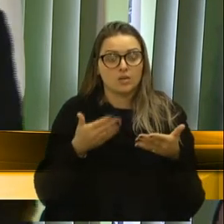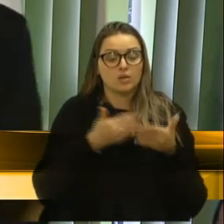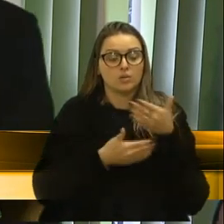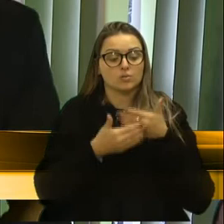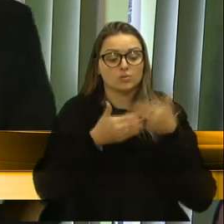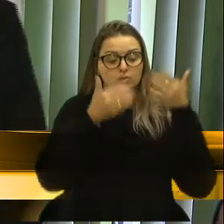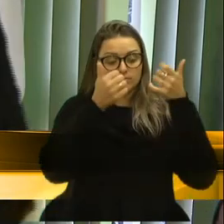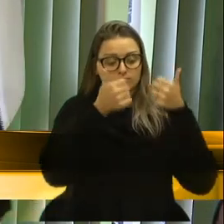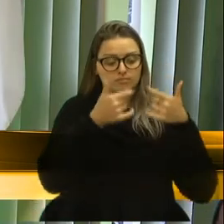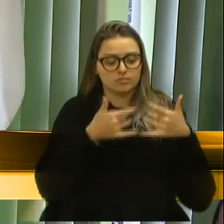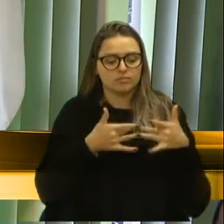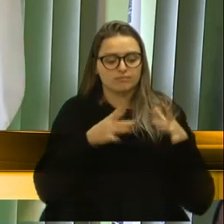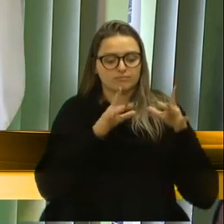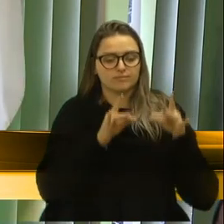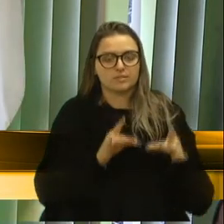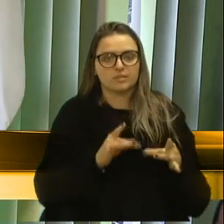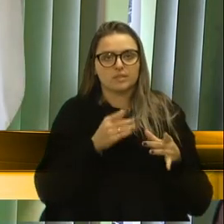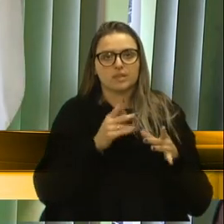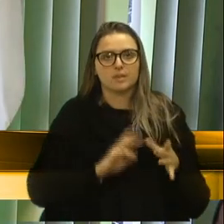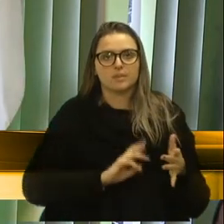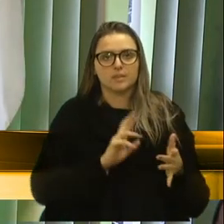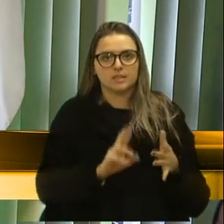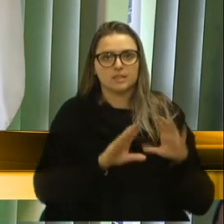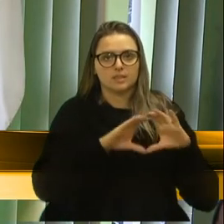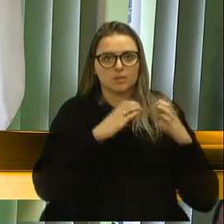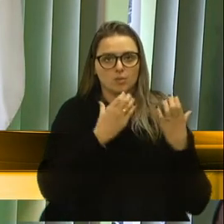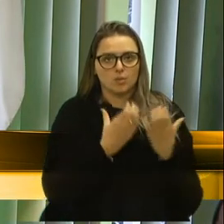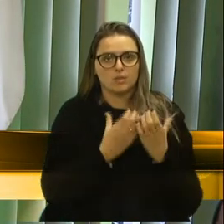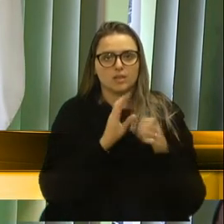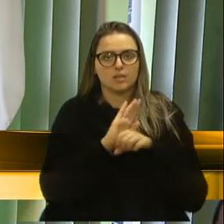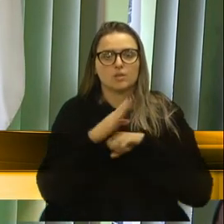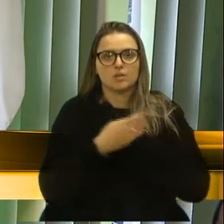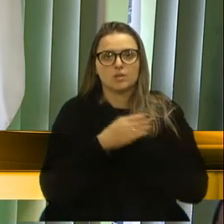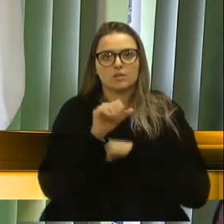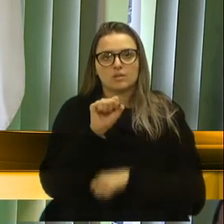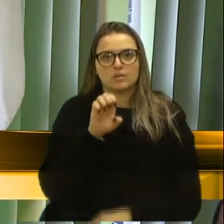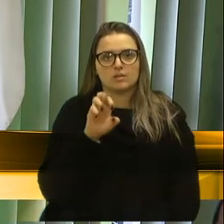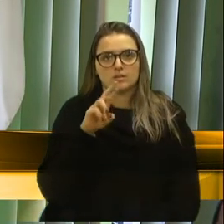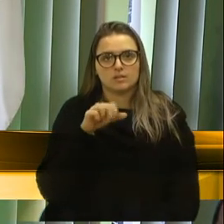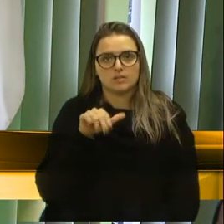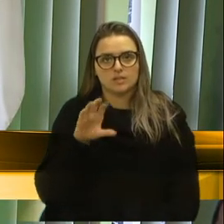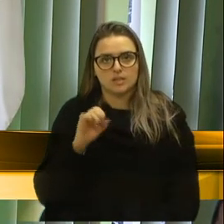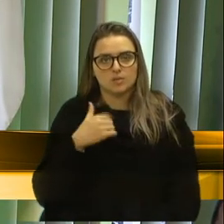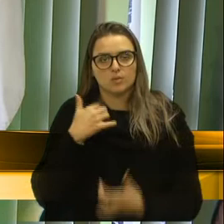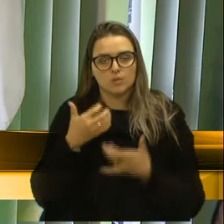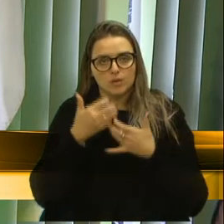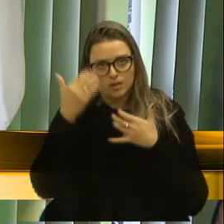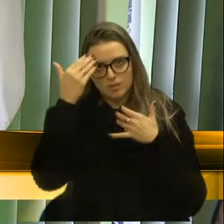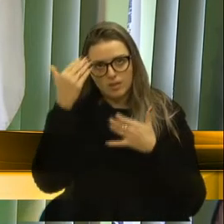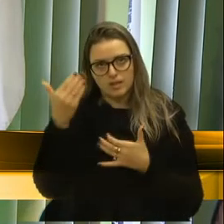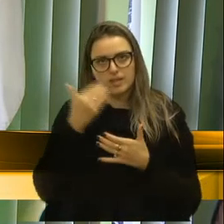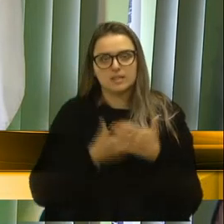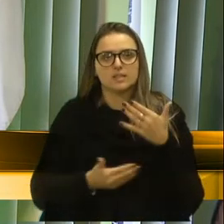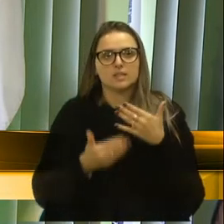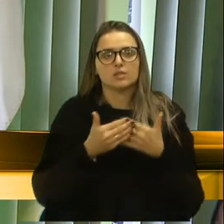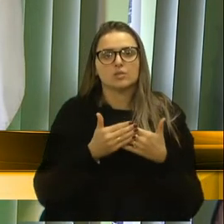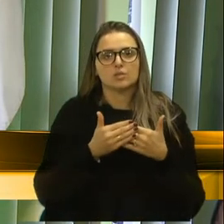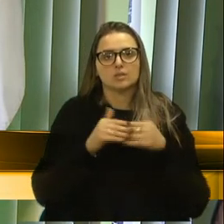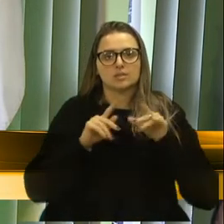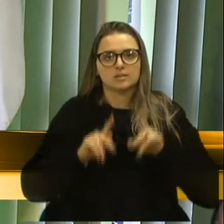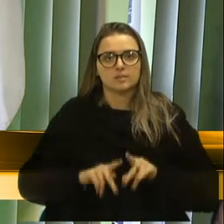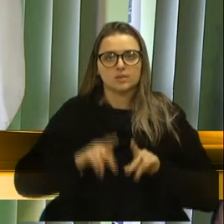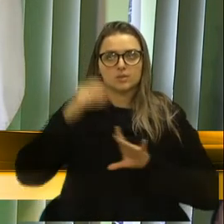em nome da minha comunidade, em nome do bairro Serrano, eu quero agradecer aí o pessoal da